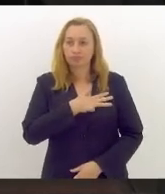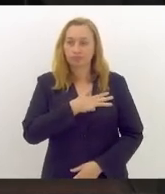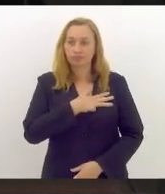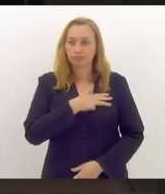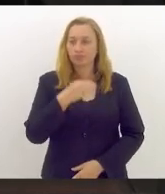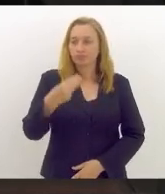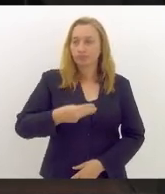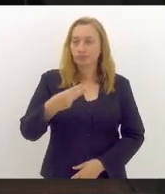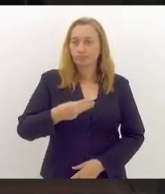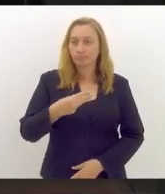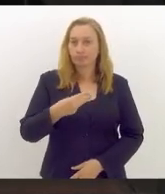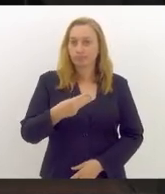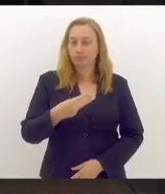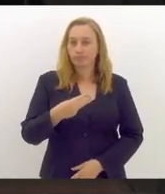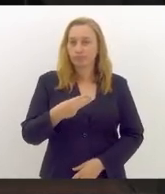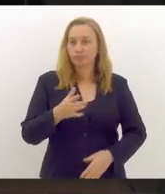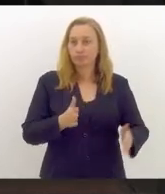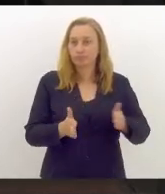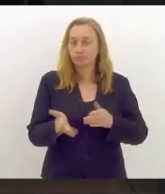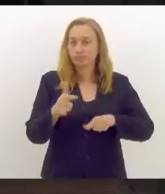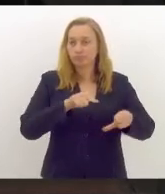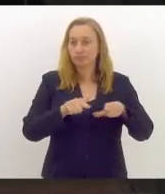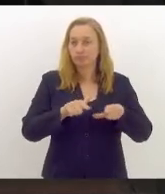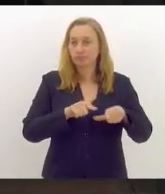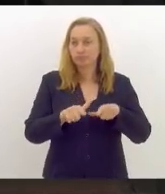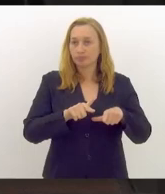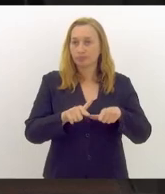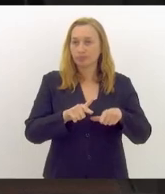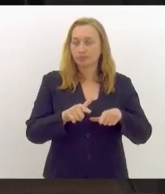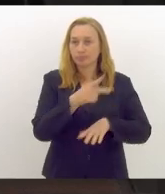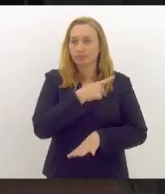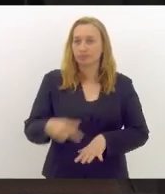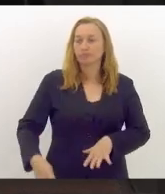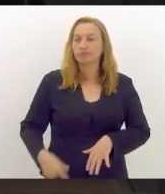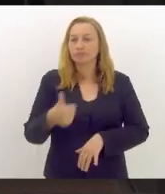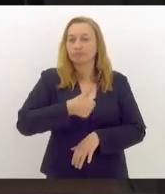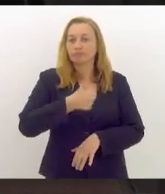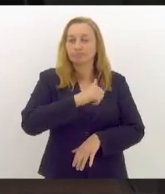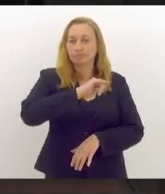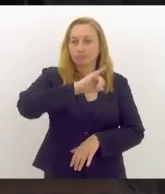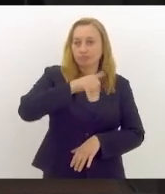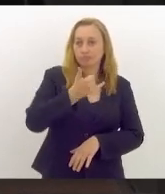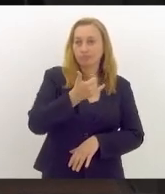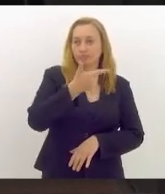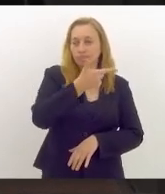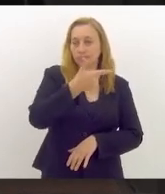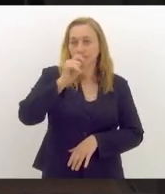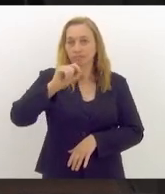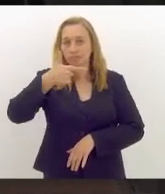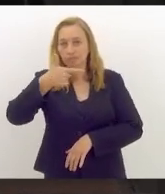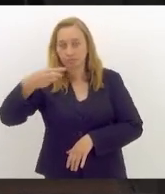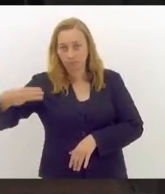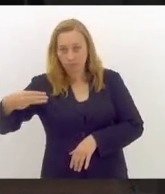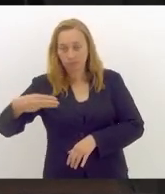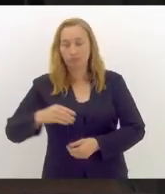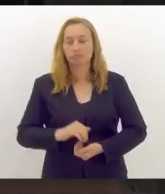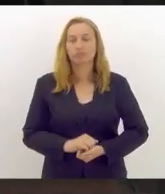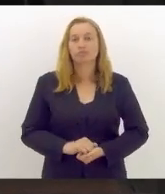terceiro mandato presidencial, a partir de 1º de janeiro de 2023.